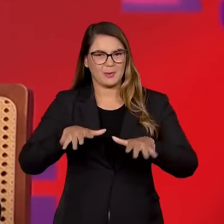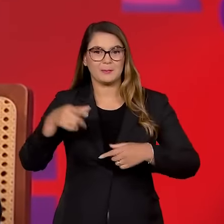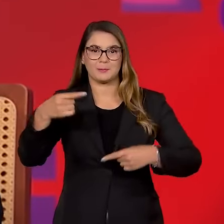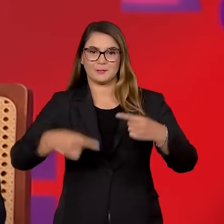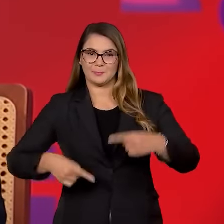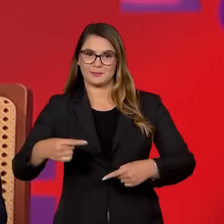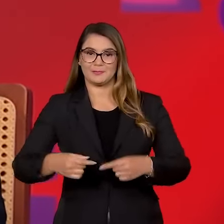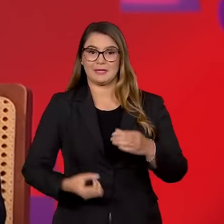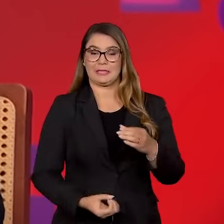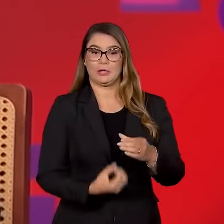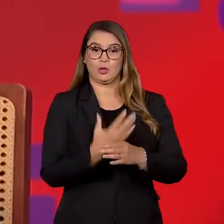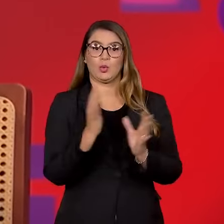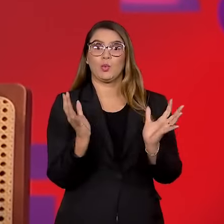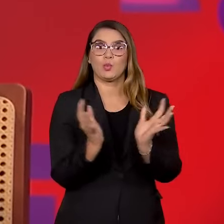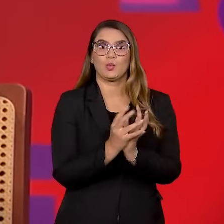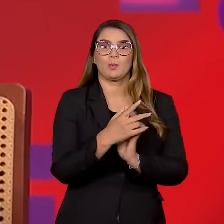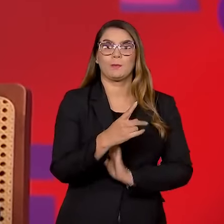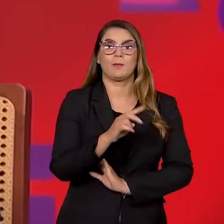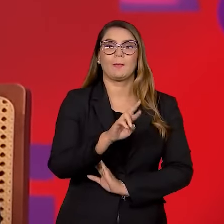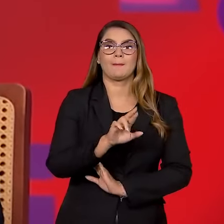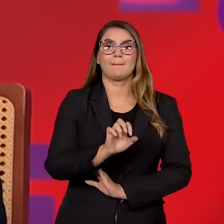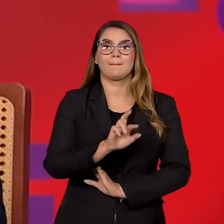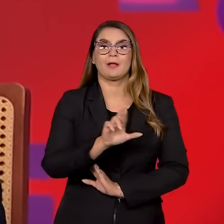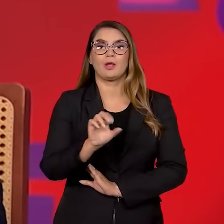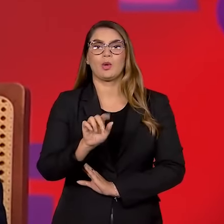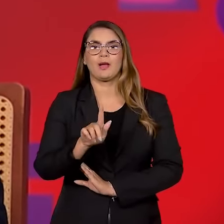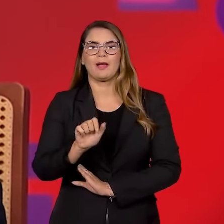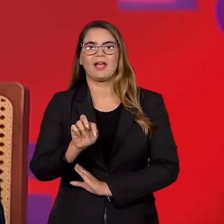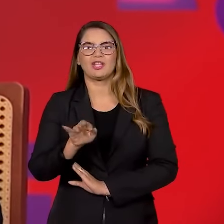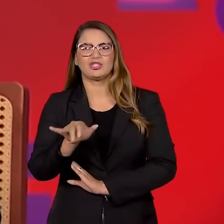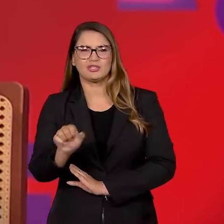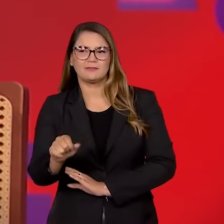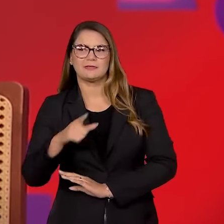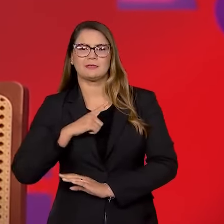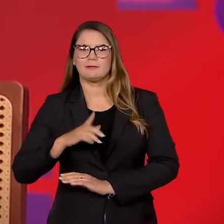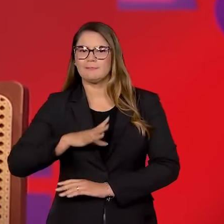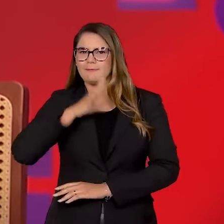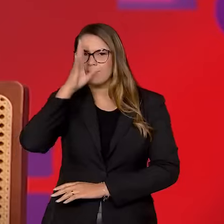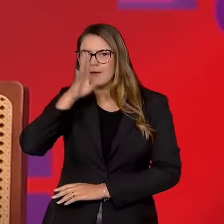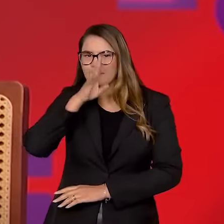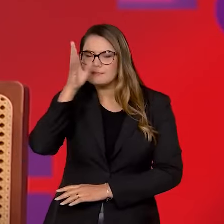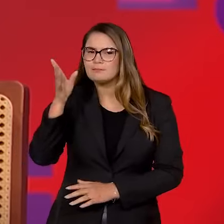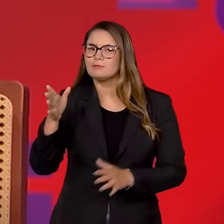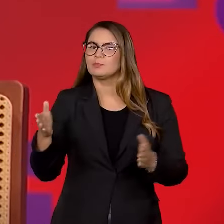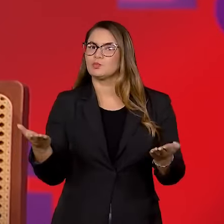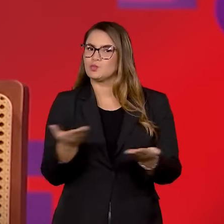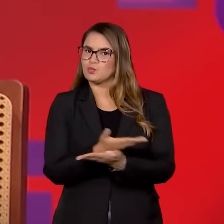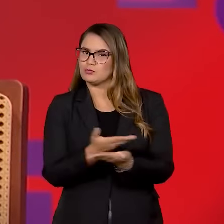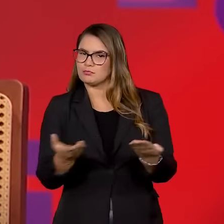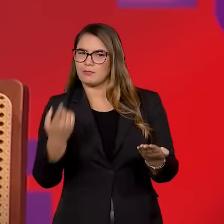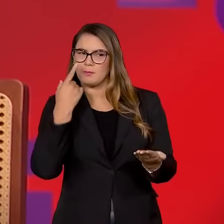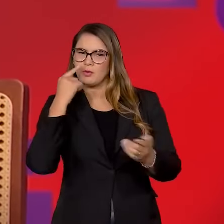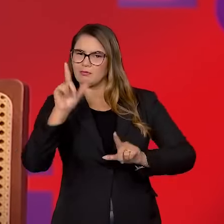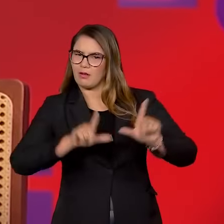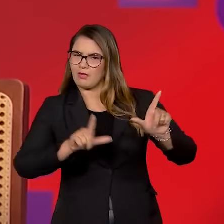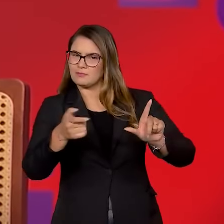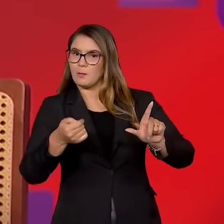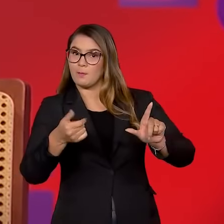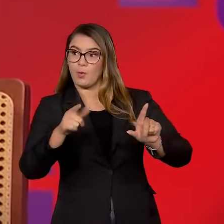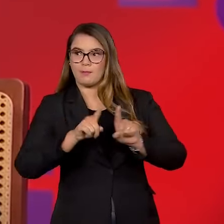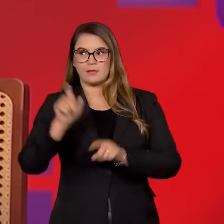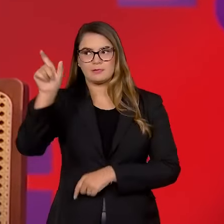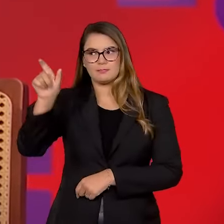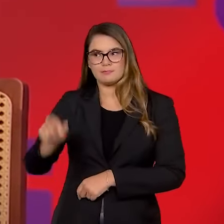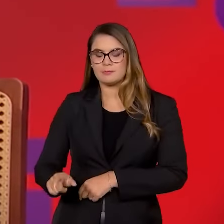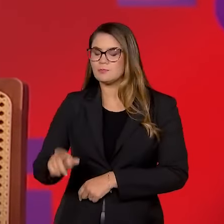Fundador do Prerrogativas, grupo que se levantou a partir dos abusos da Lava Jato, e você o vê pouco na mídia, mas olha, ele é uma